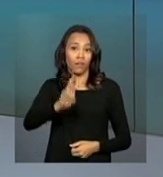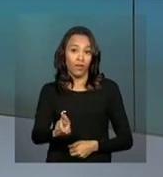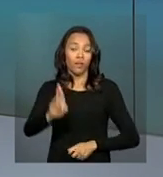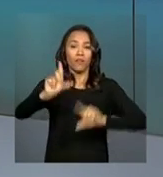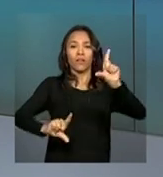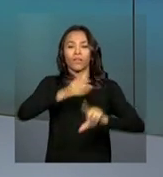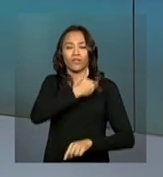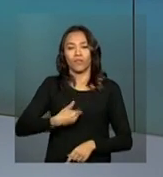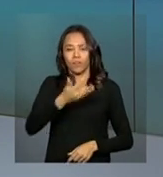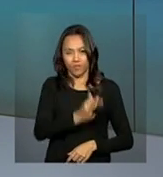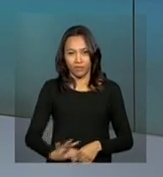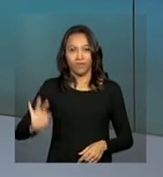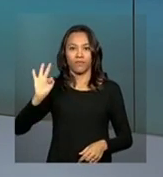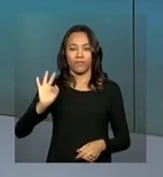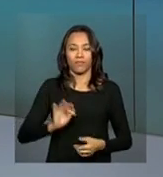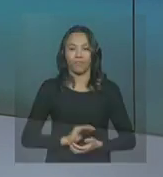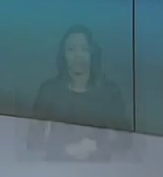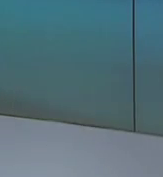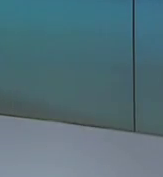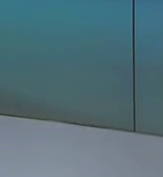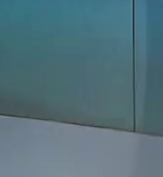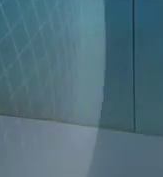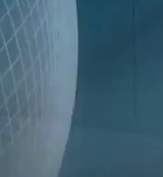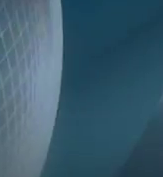gente, a NBR e a TV do Governo Federal.